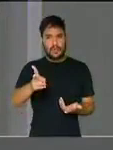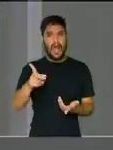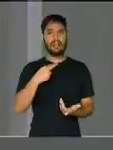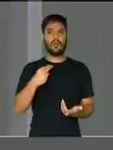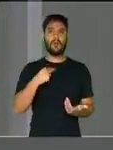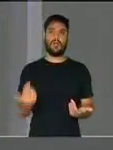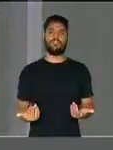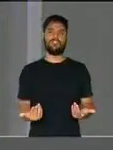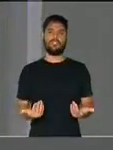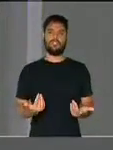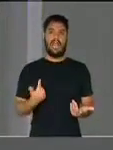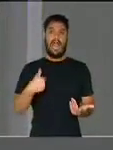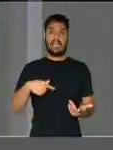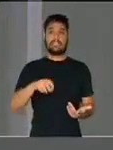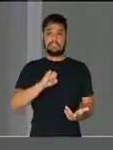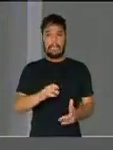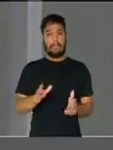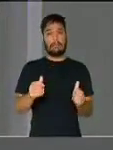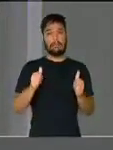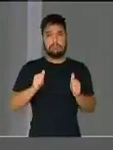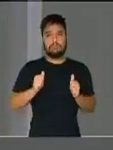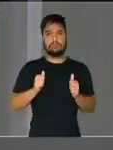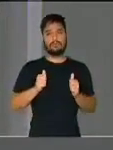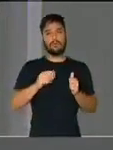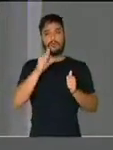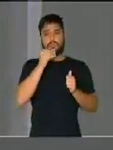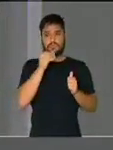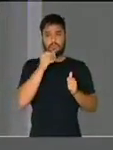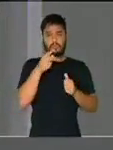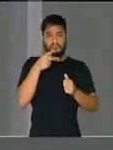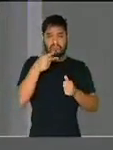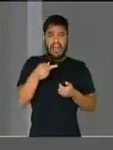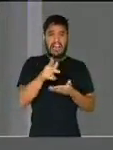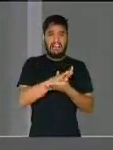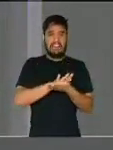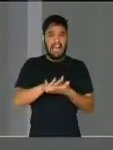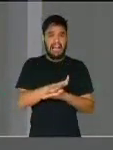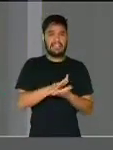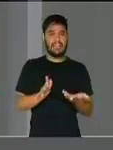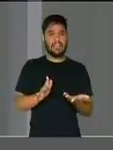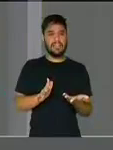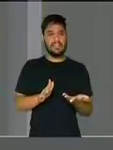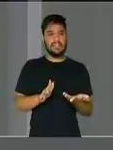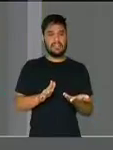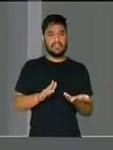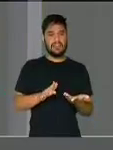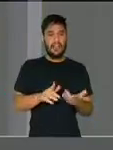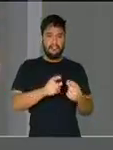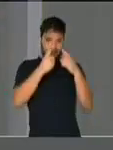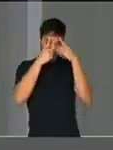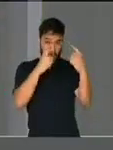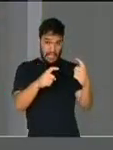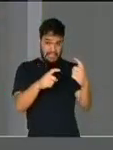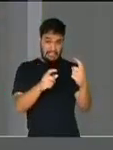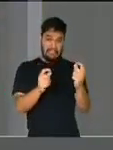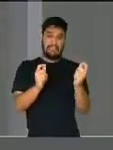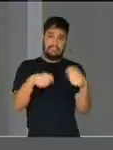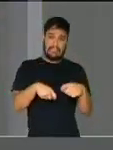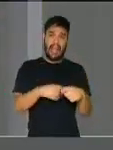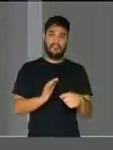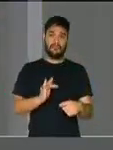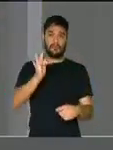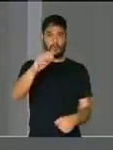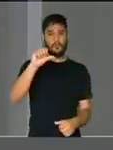nosso silêncio, a nossa omissão, a nossa naturalização dessa violência pode gerar